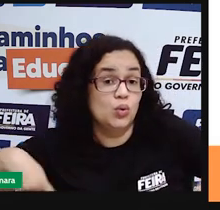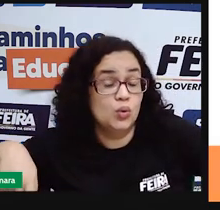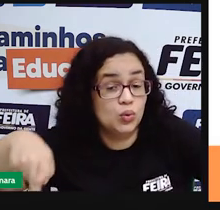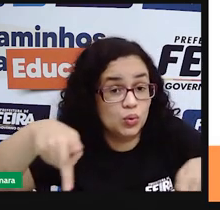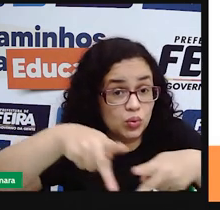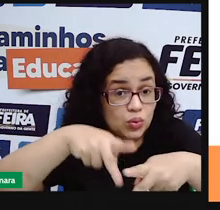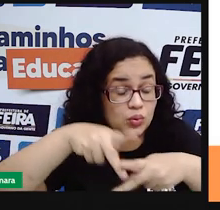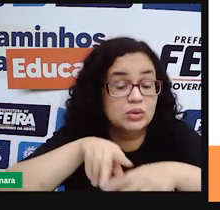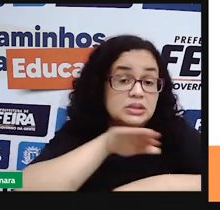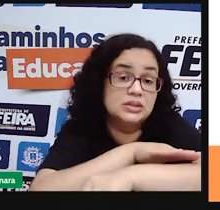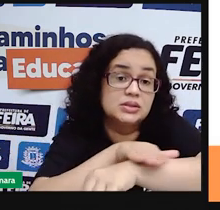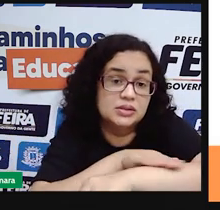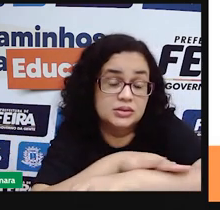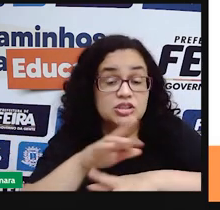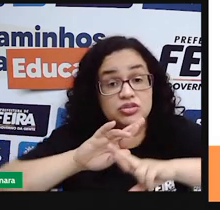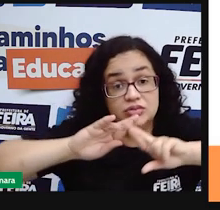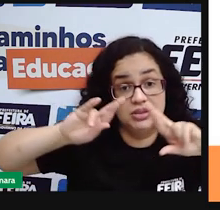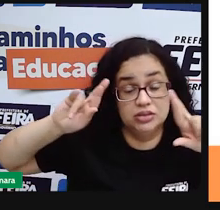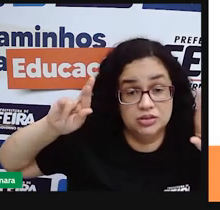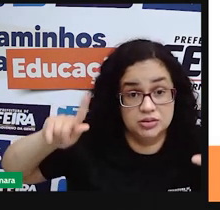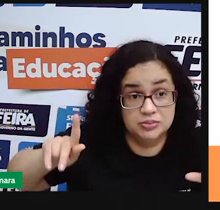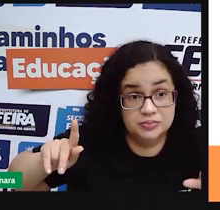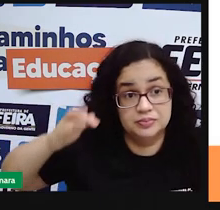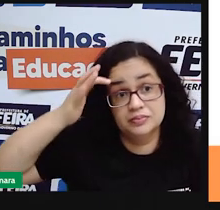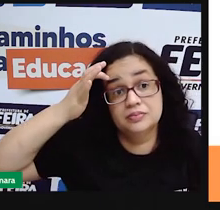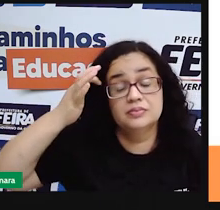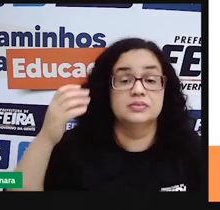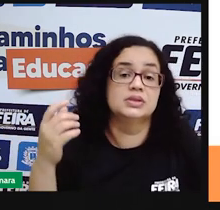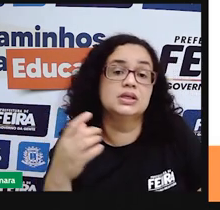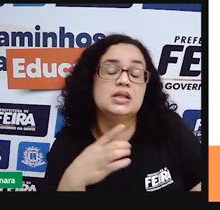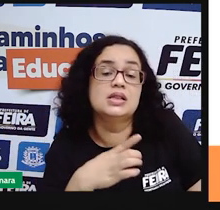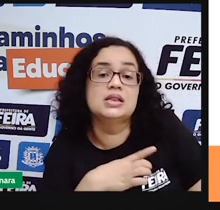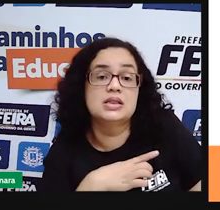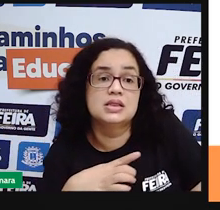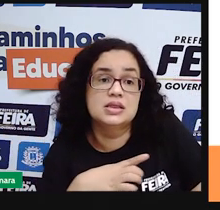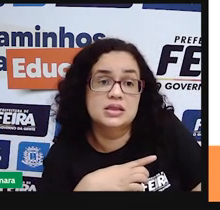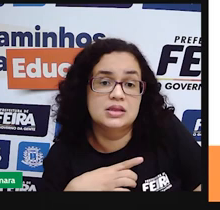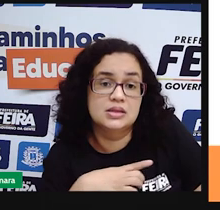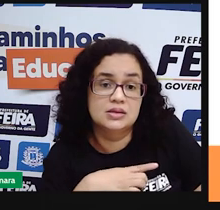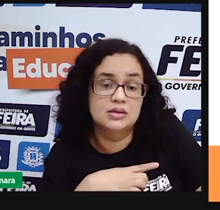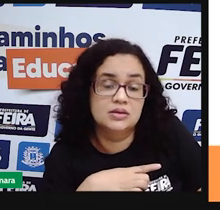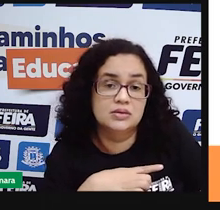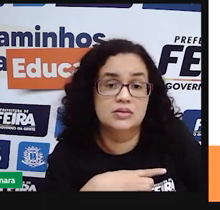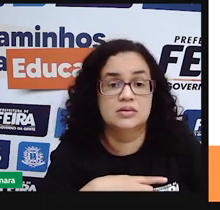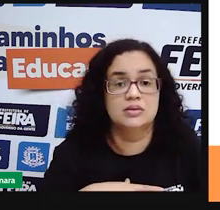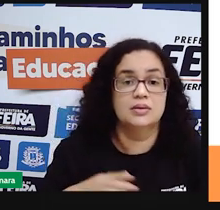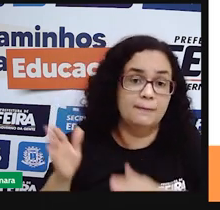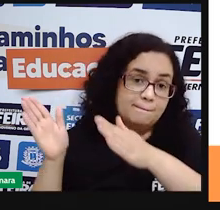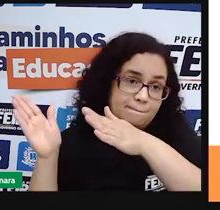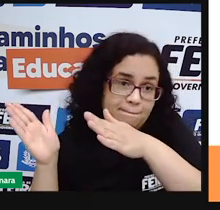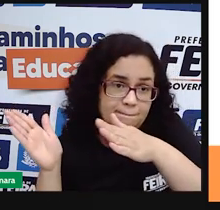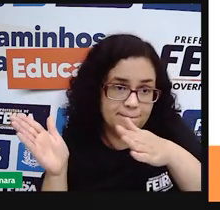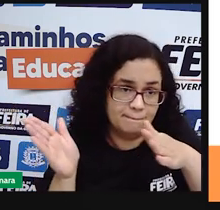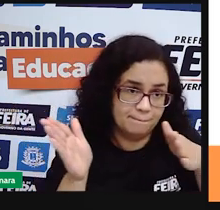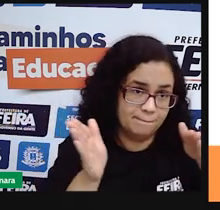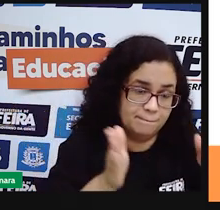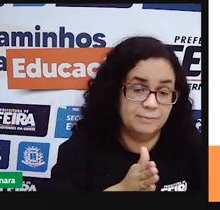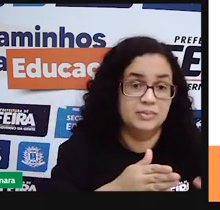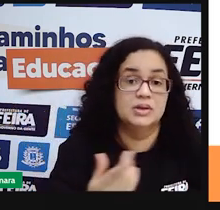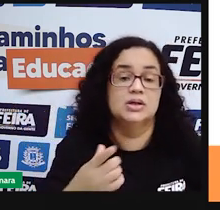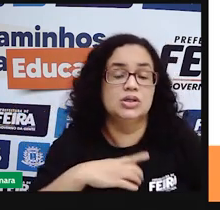etnias diferentes e que desde a chegada dos colonizadores passaram aí por momentos de